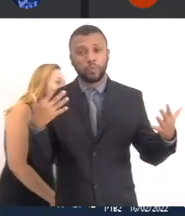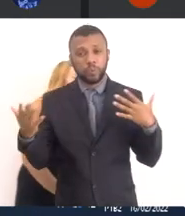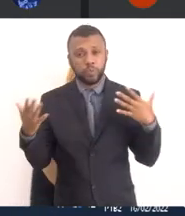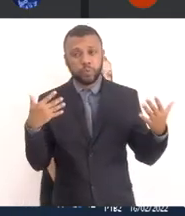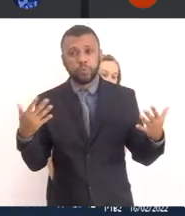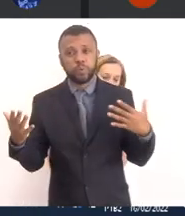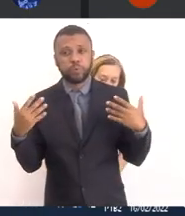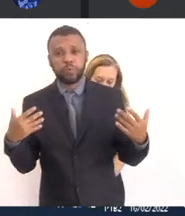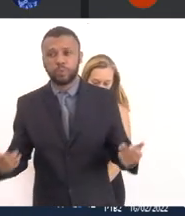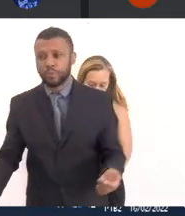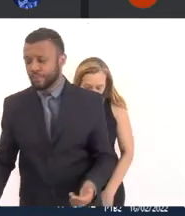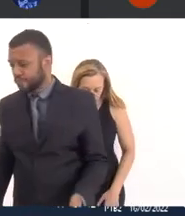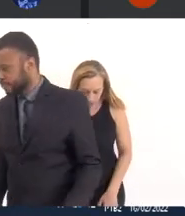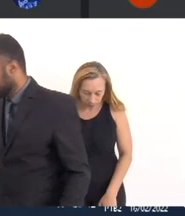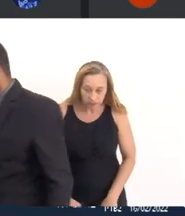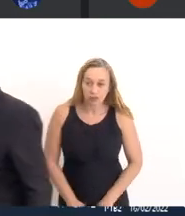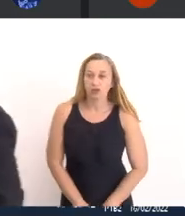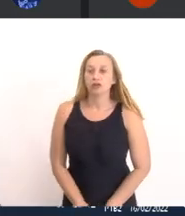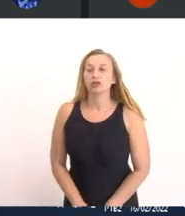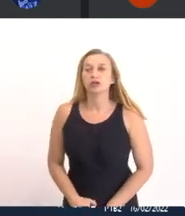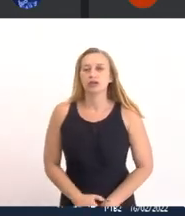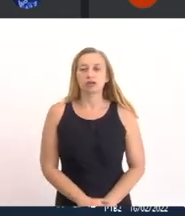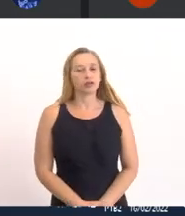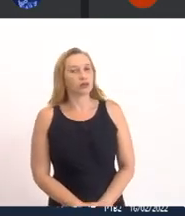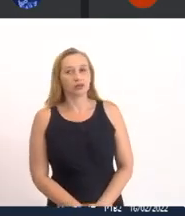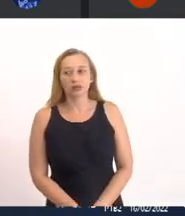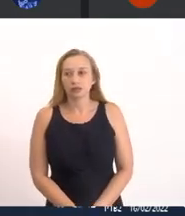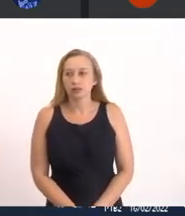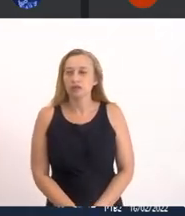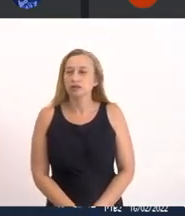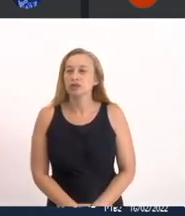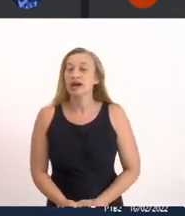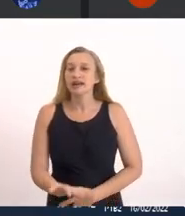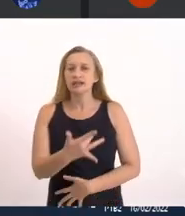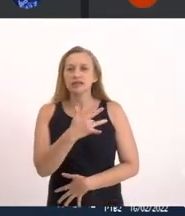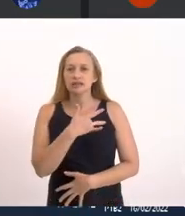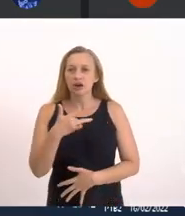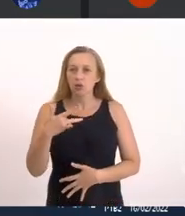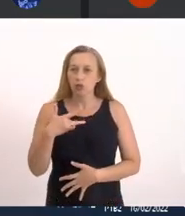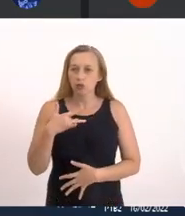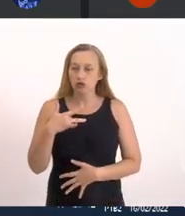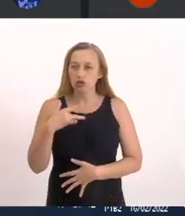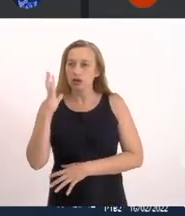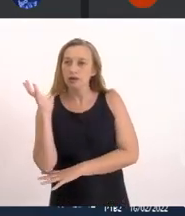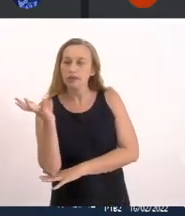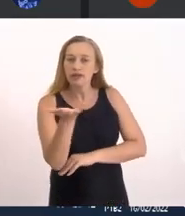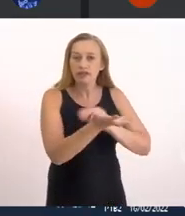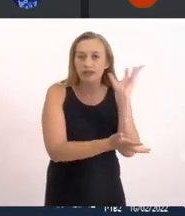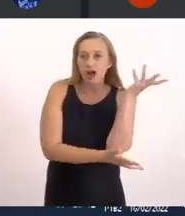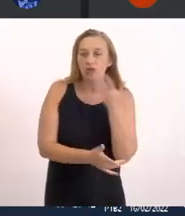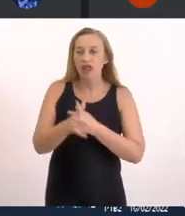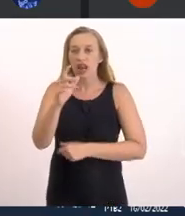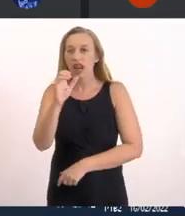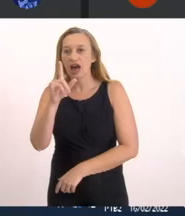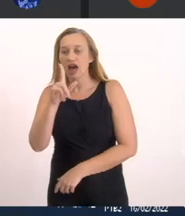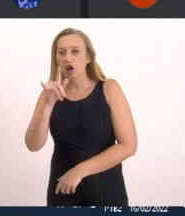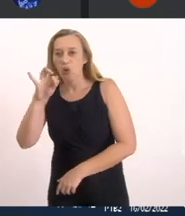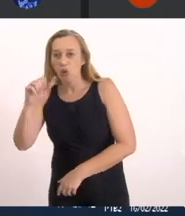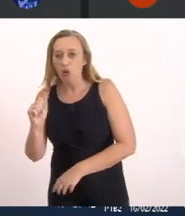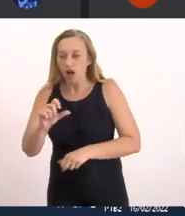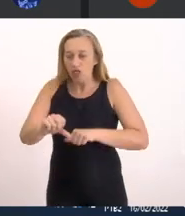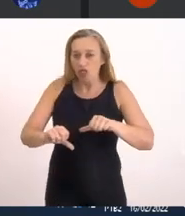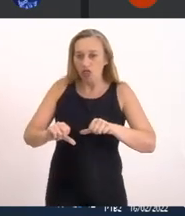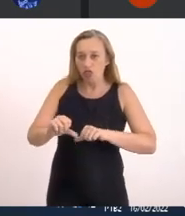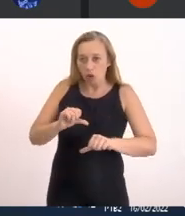Tempo Pondo em risco A saúde Ambiental Da lagoa Uma vez Que a troca De água